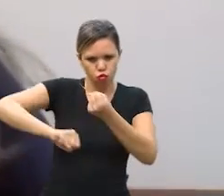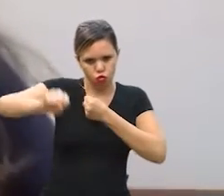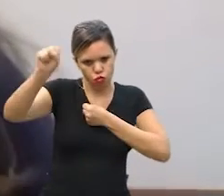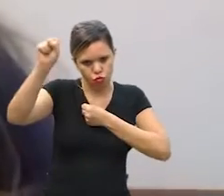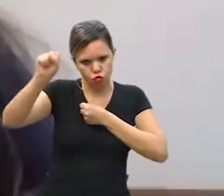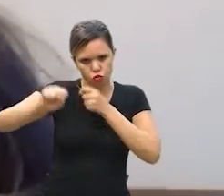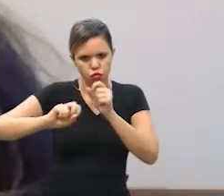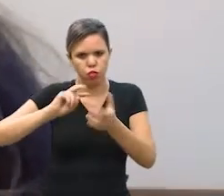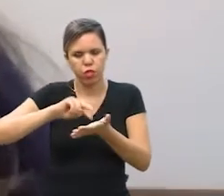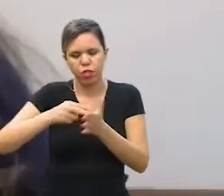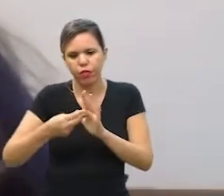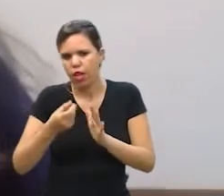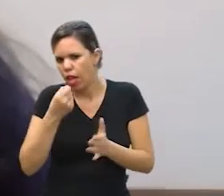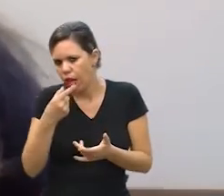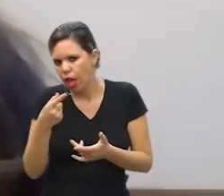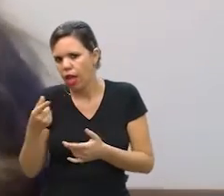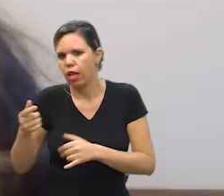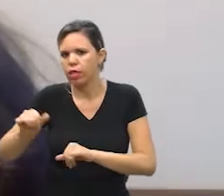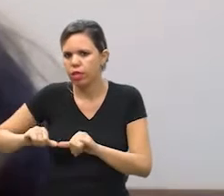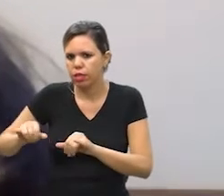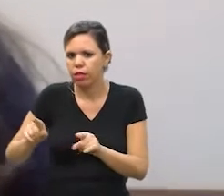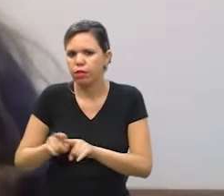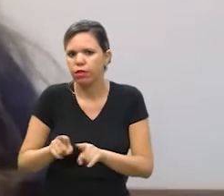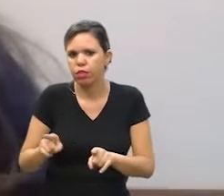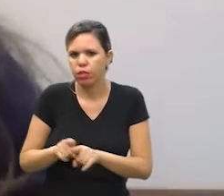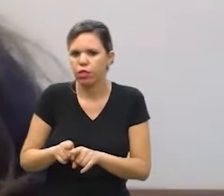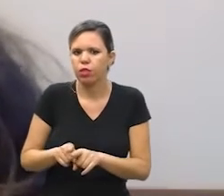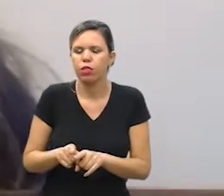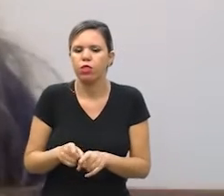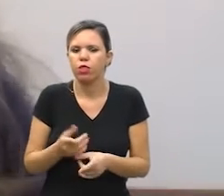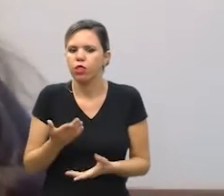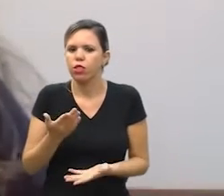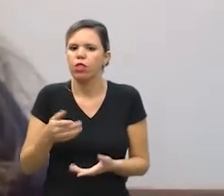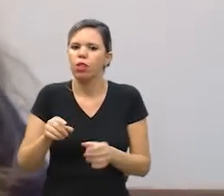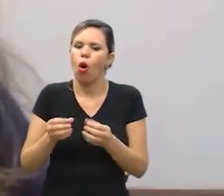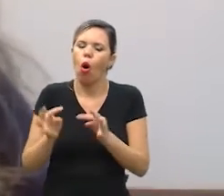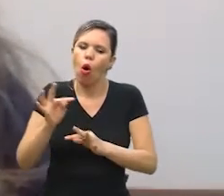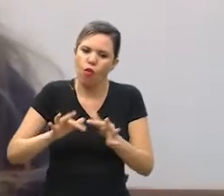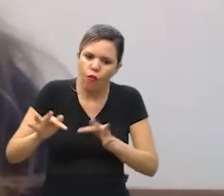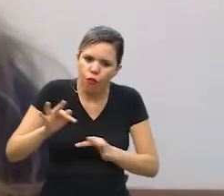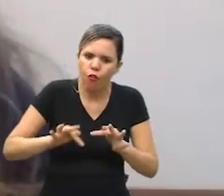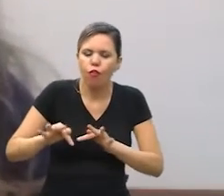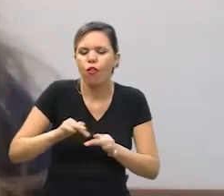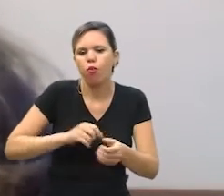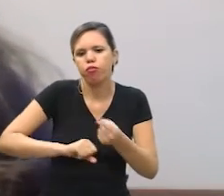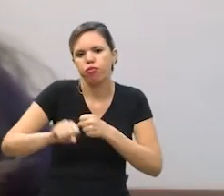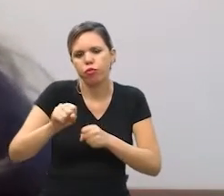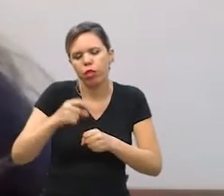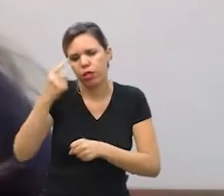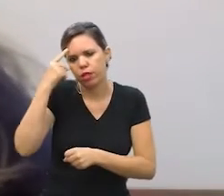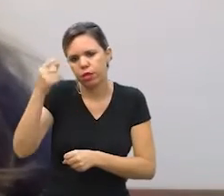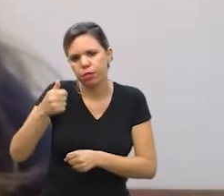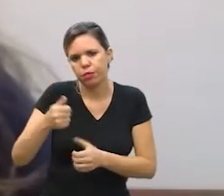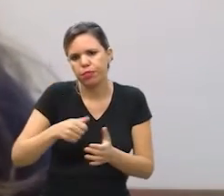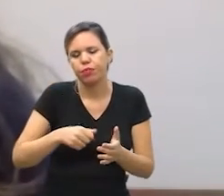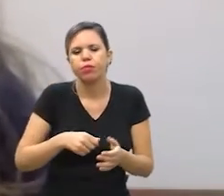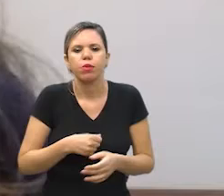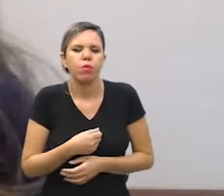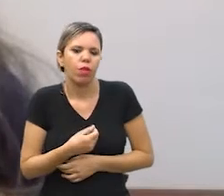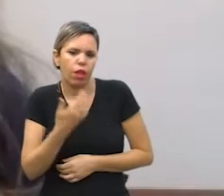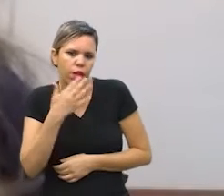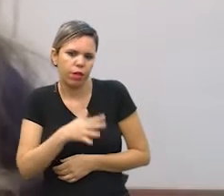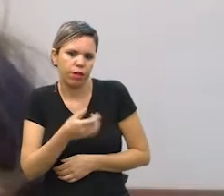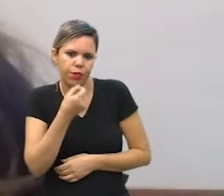o que era o remédio de quimioterapia ser uma super-formula e a gente usou essa ideia no primeiro ano para fazer as crianças tomarem